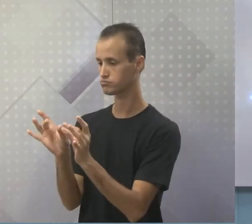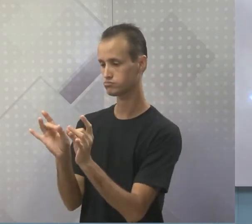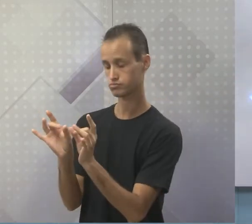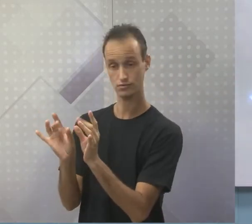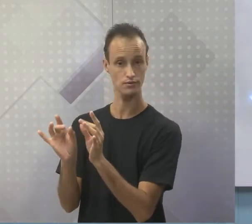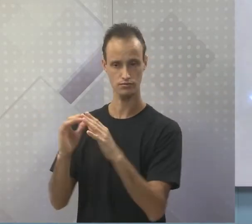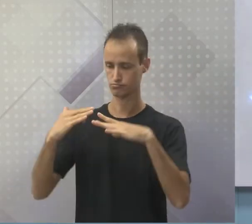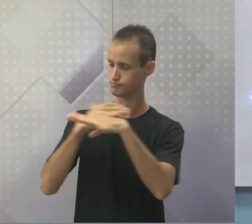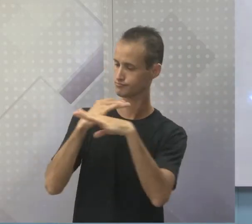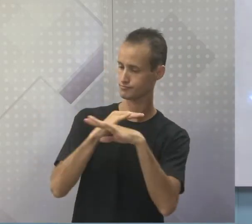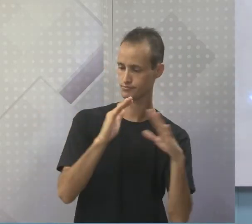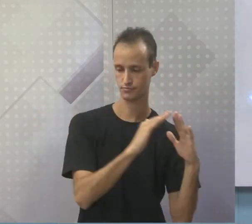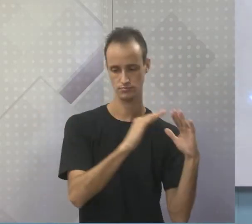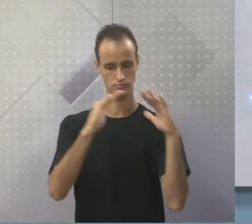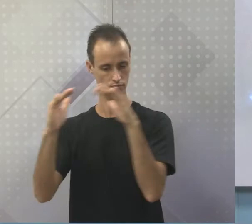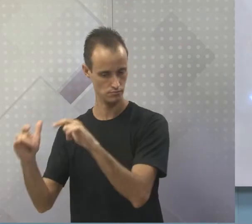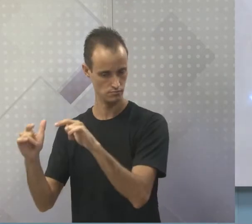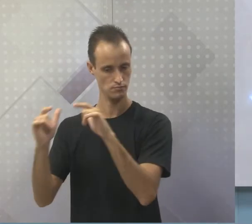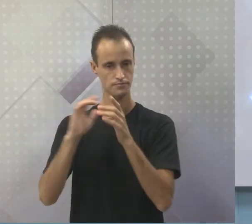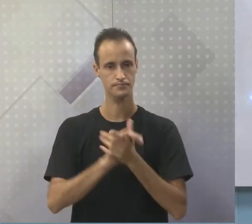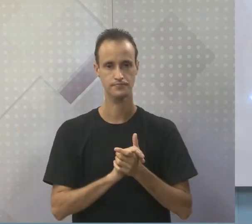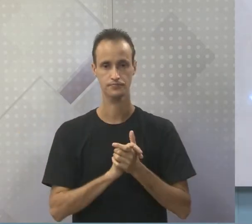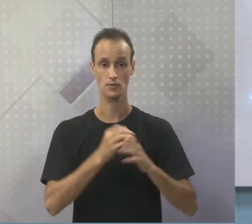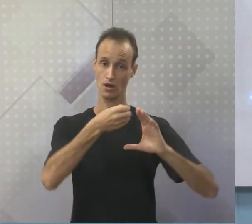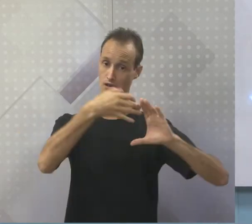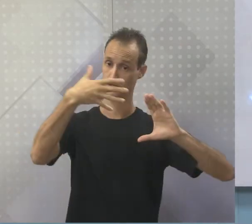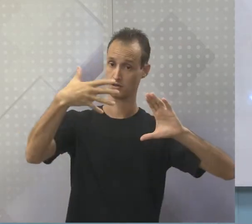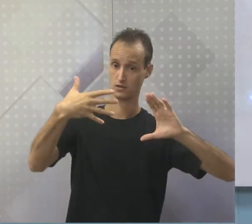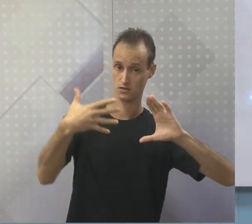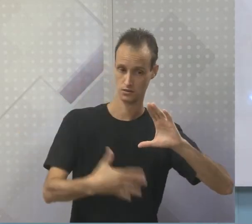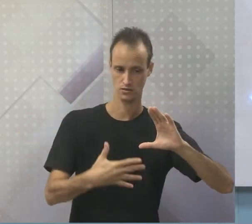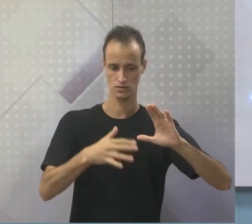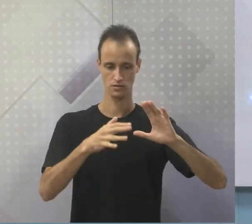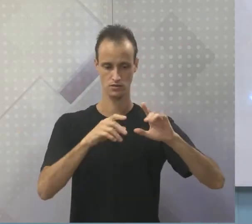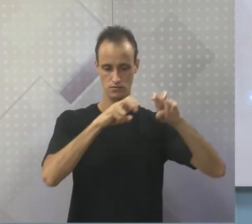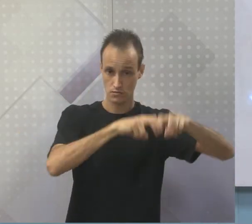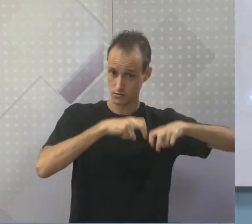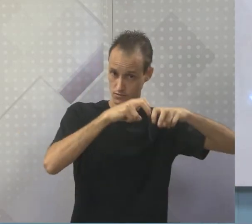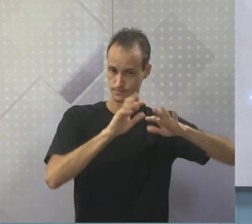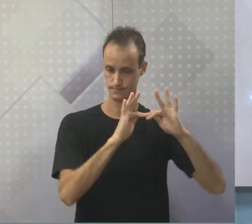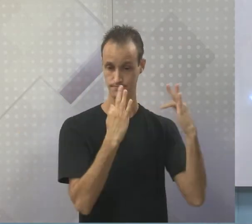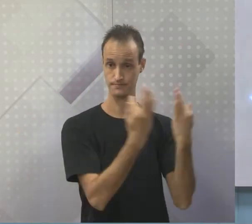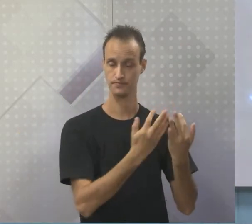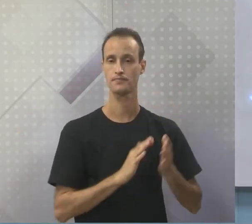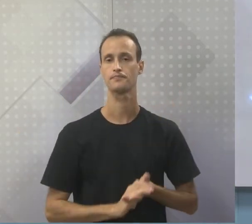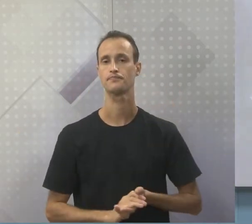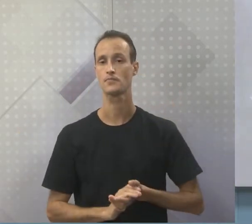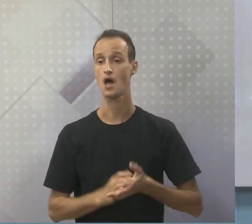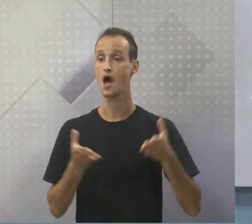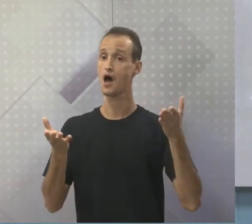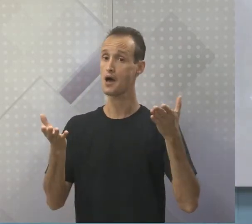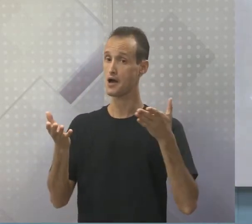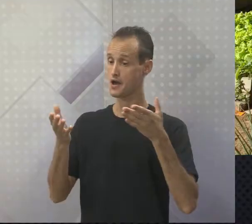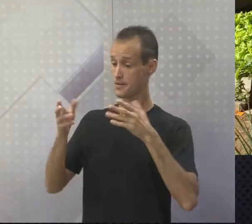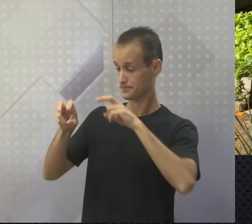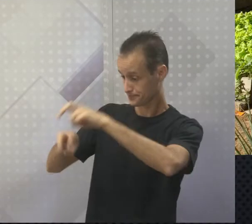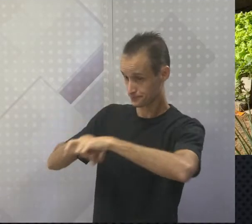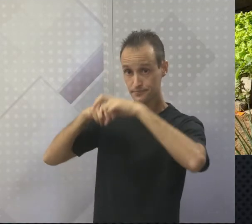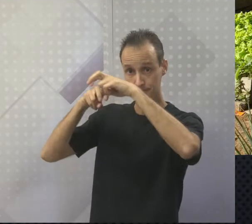em uma cidade vizinha. Então, isso é aí a característica da agricultura familiar. Já a agricultura,